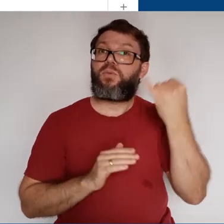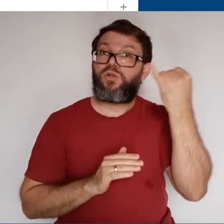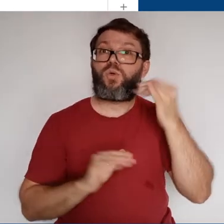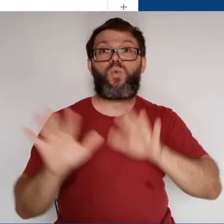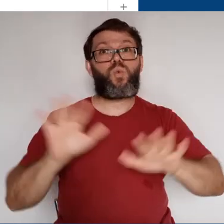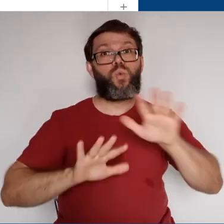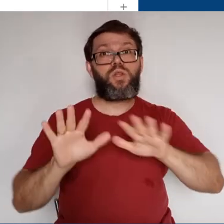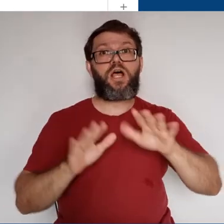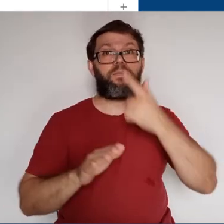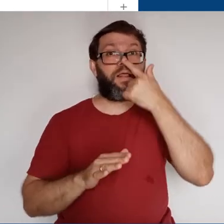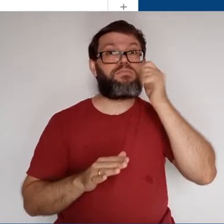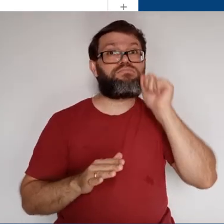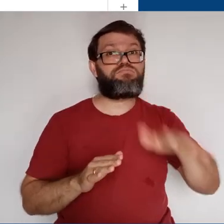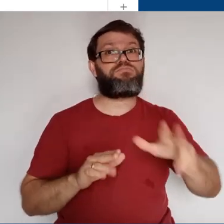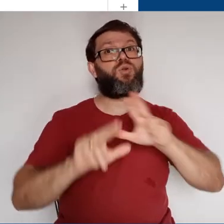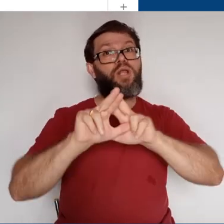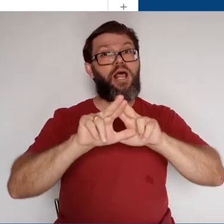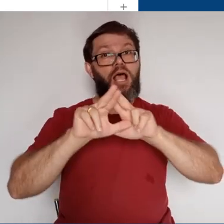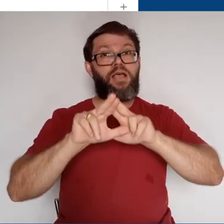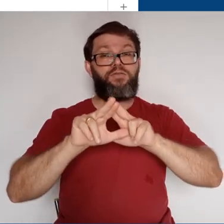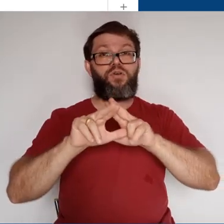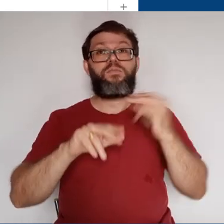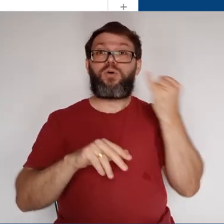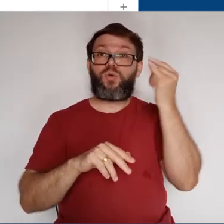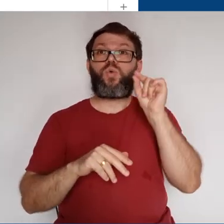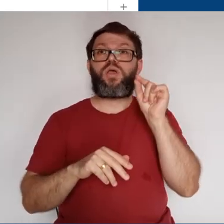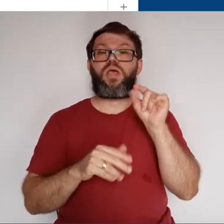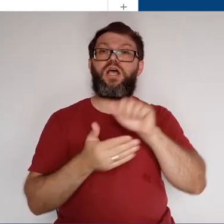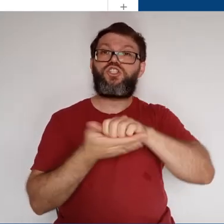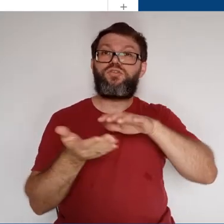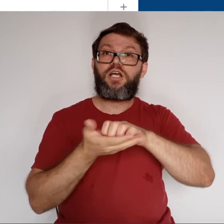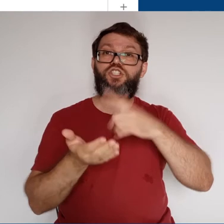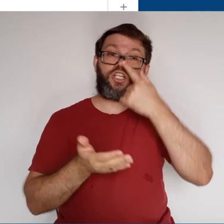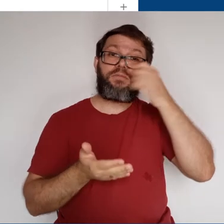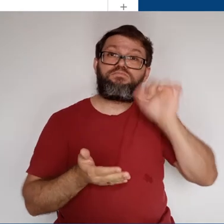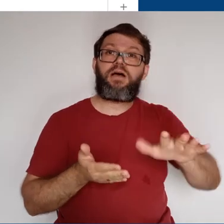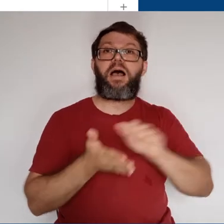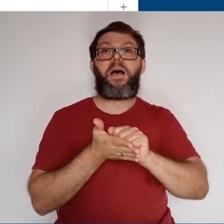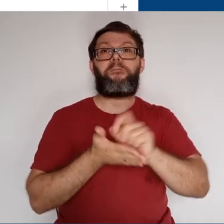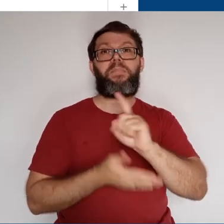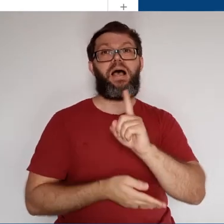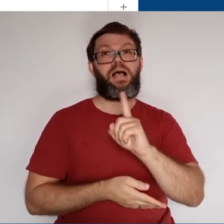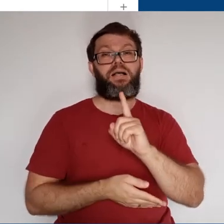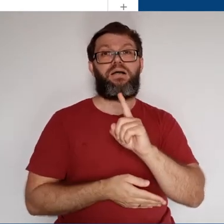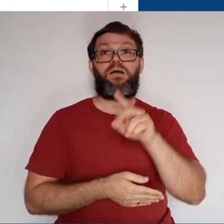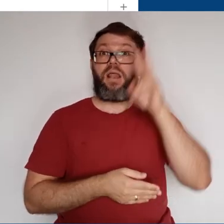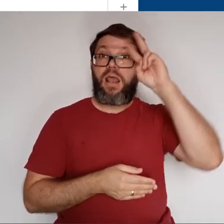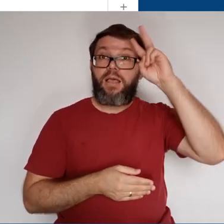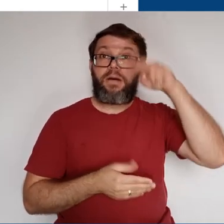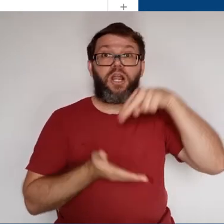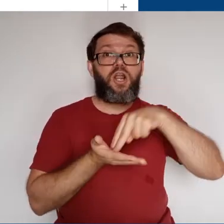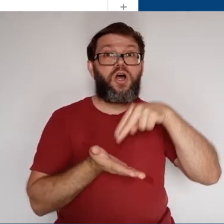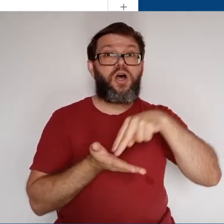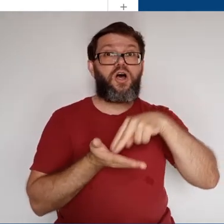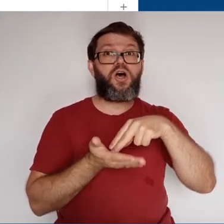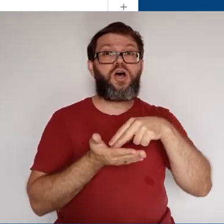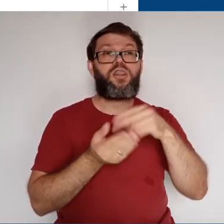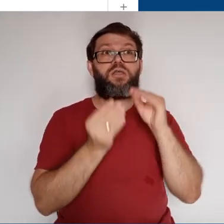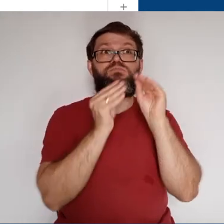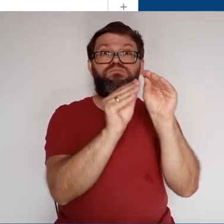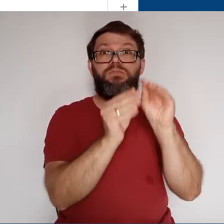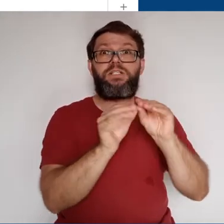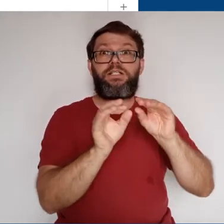como todo e qualquer arquivo, é importante ter cuidado ao excluir no Drive. O recomendado é que as atividades não sejam apagadas.